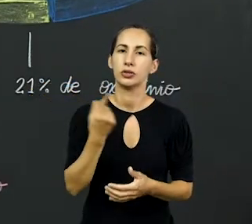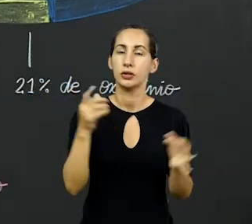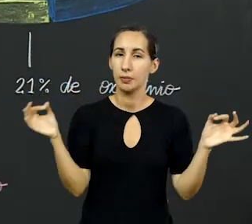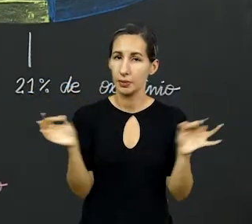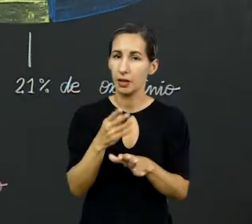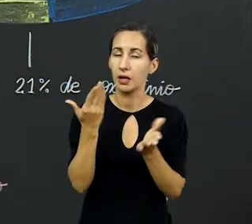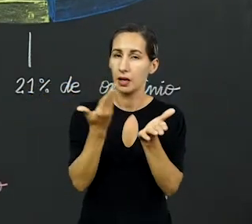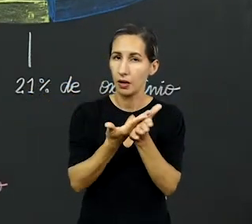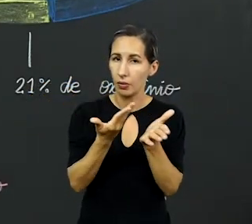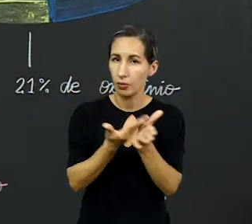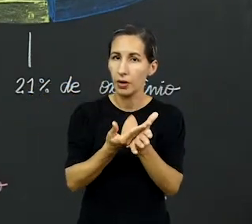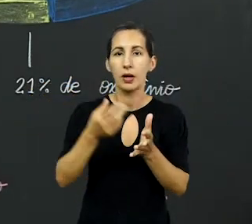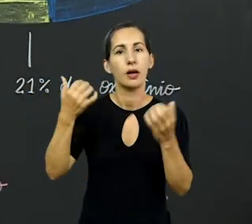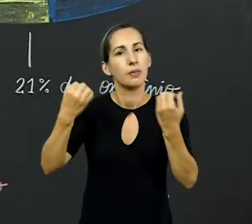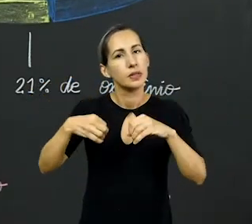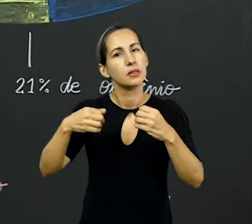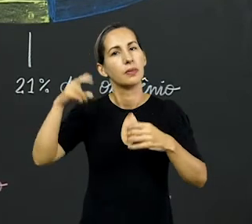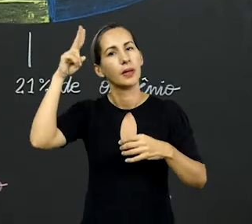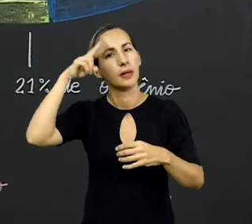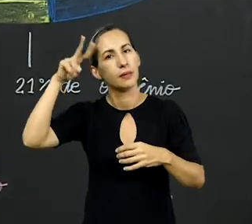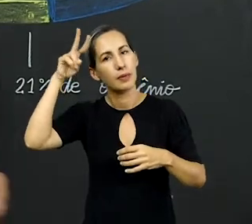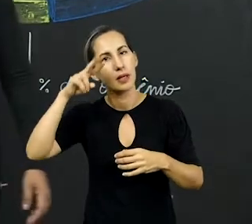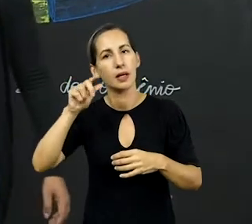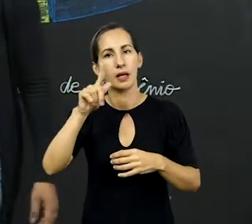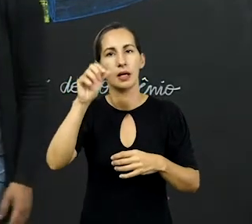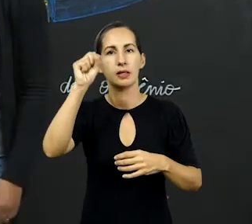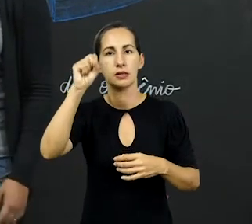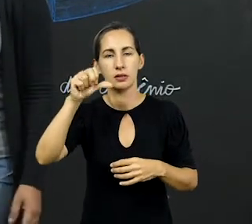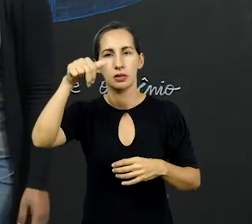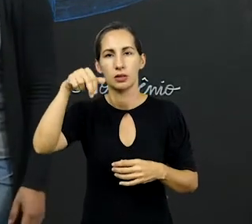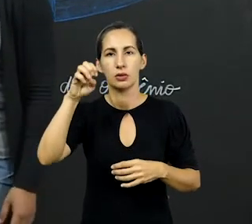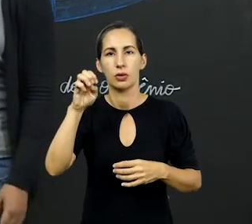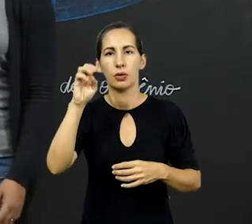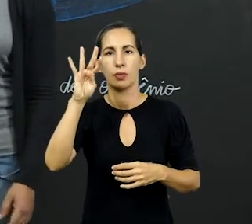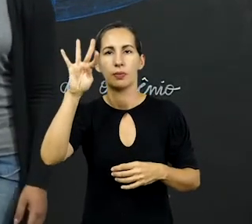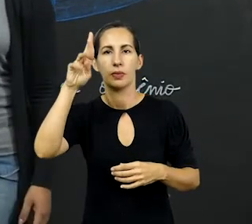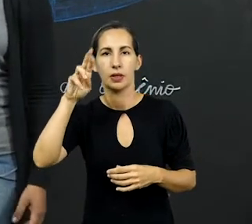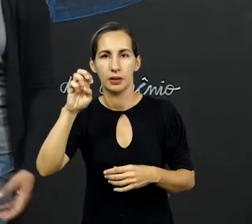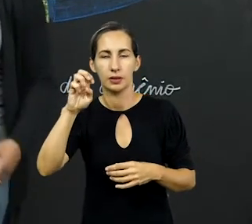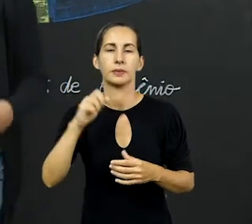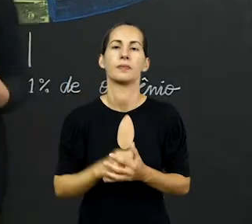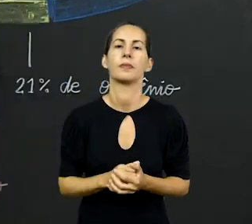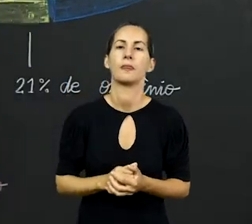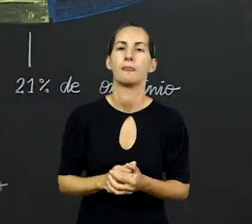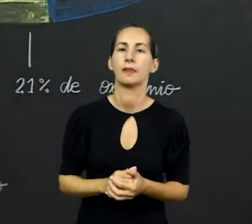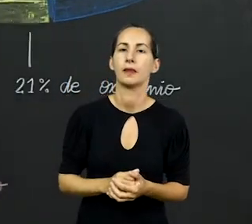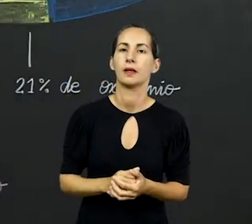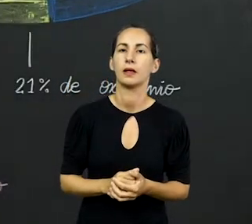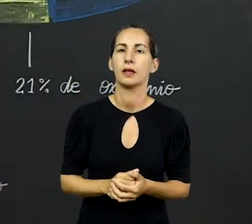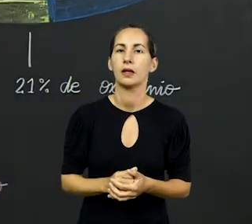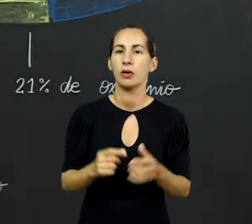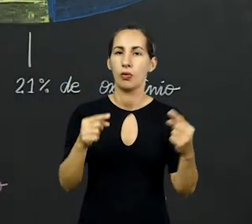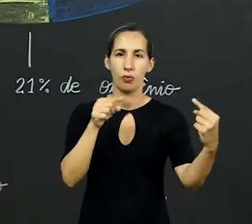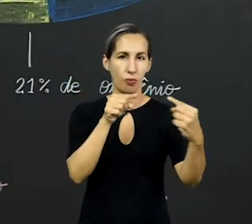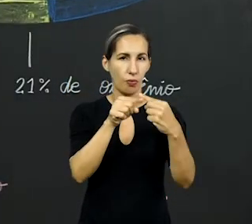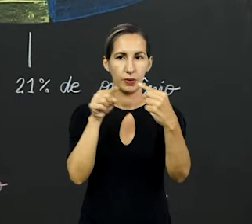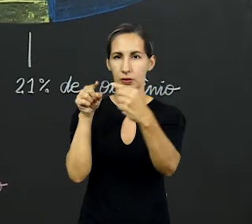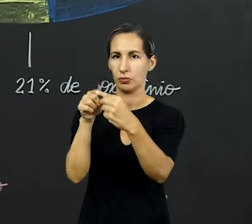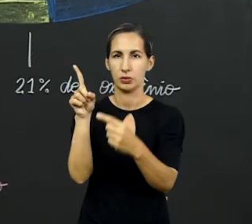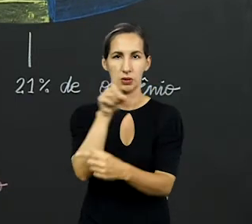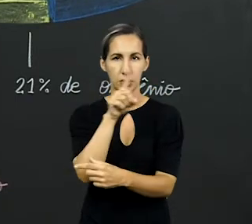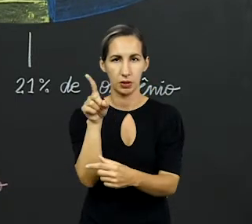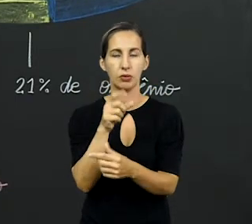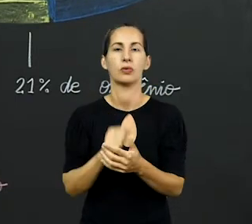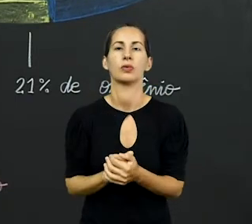fechar a nossa aula, precisamos lembrar deles, dos gases nobres. Os gases nobres são gases que não se combinam com outros gases.